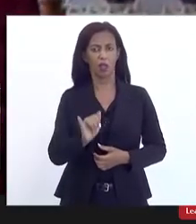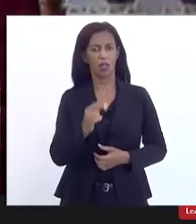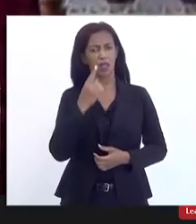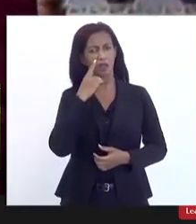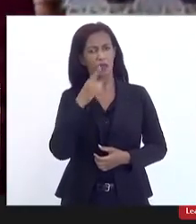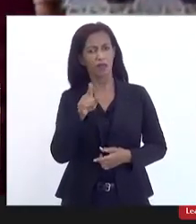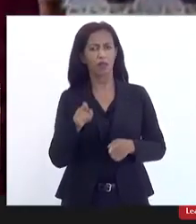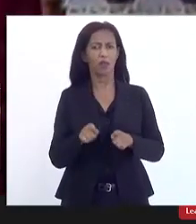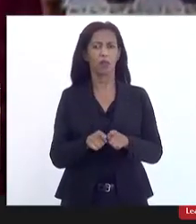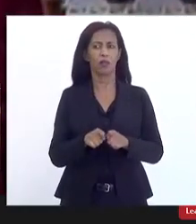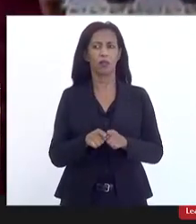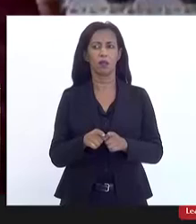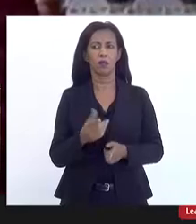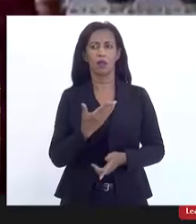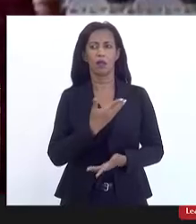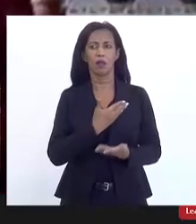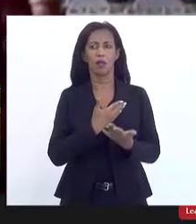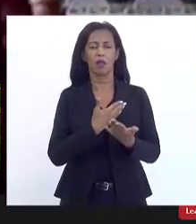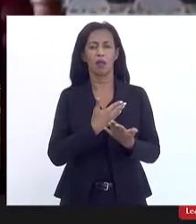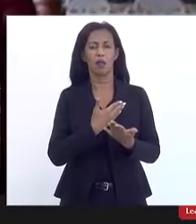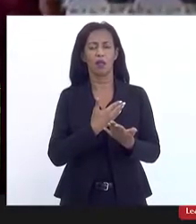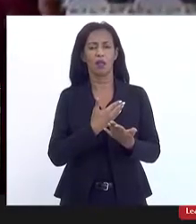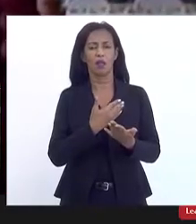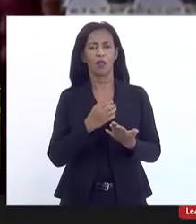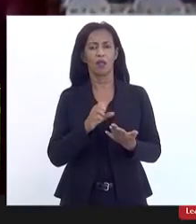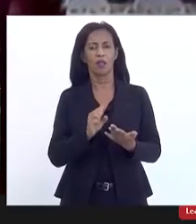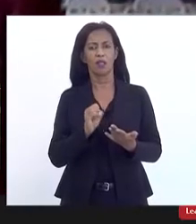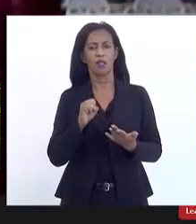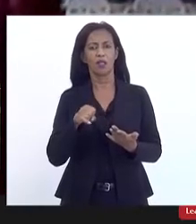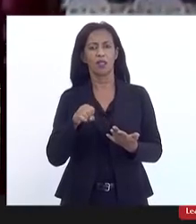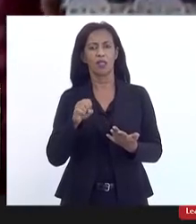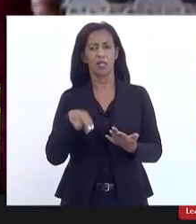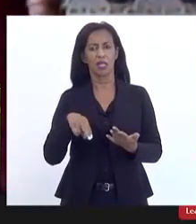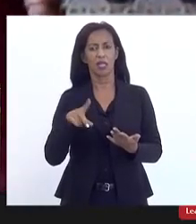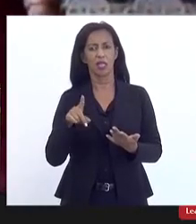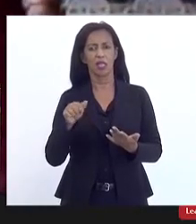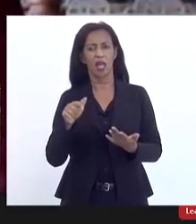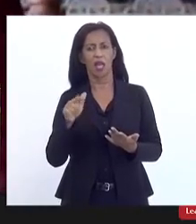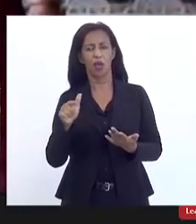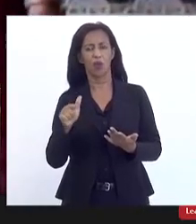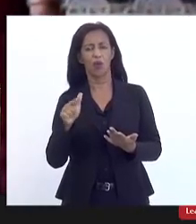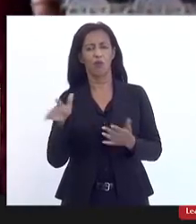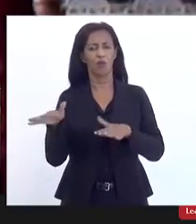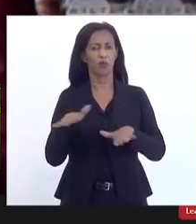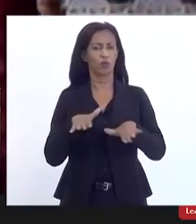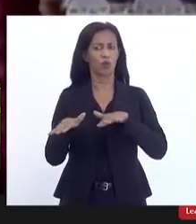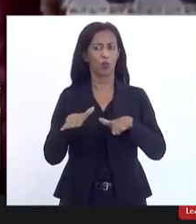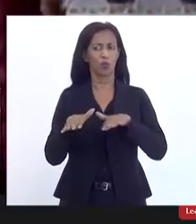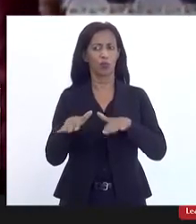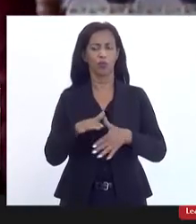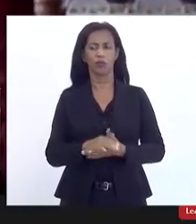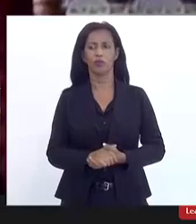o companheiro Aris Girota do Sindagua fez um movimento